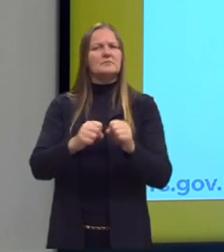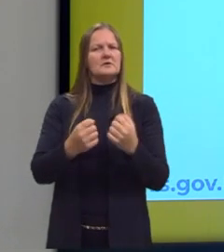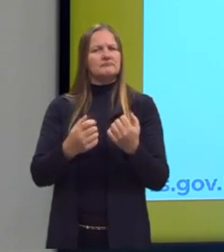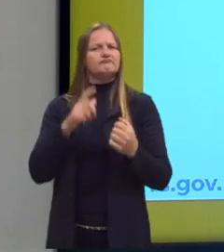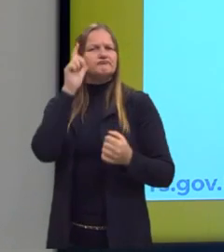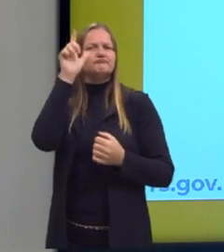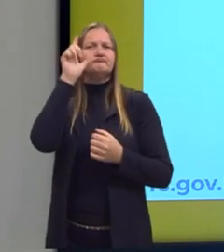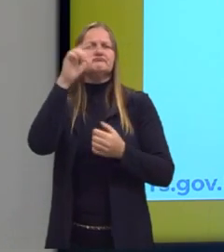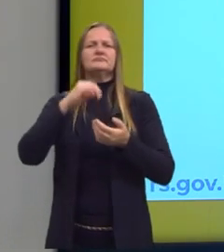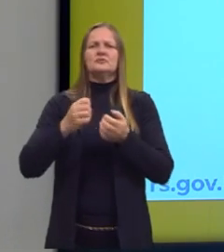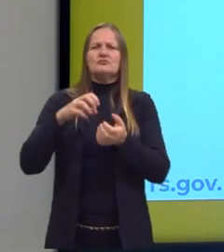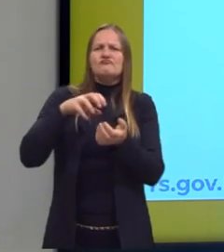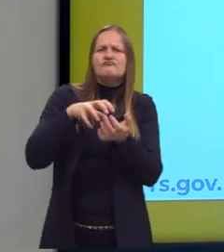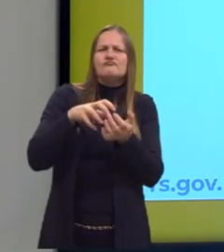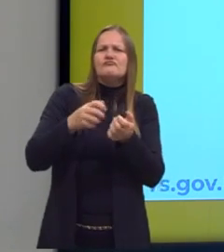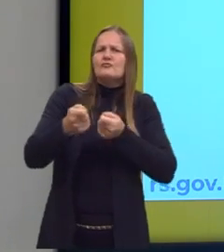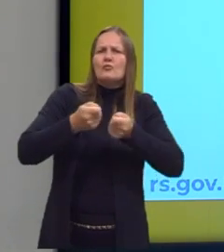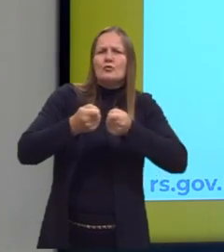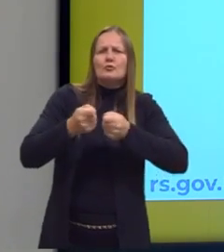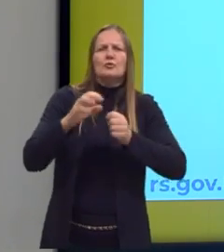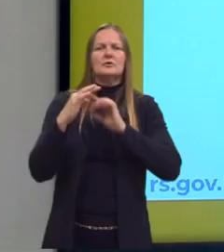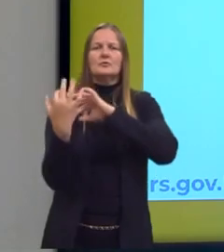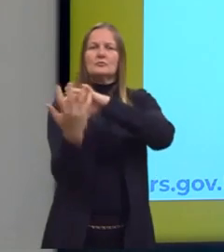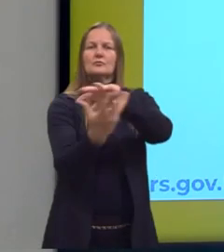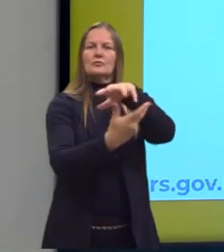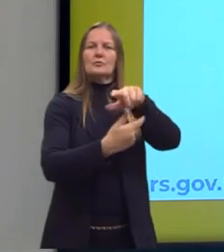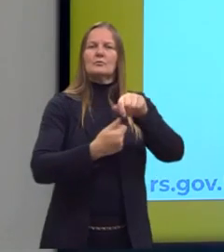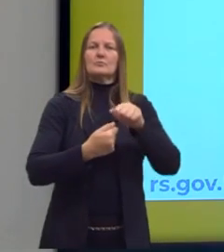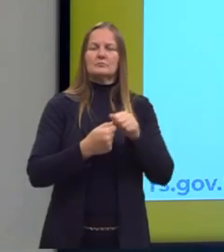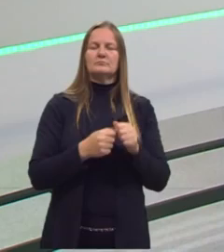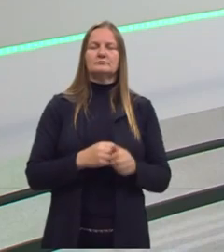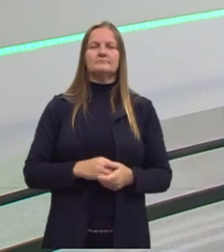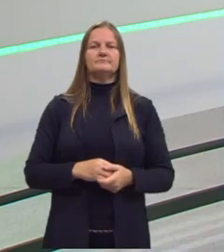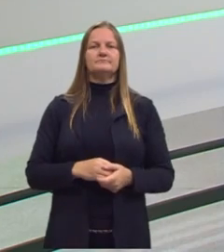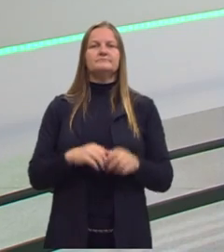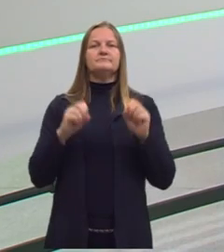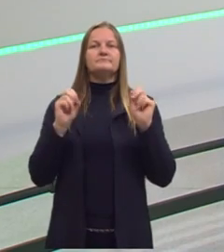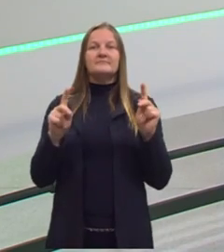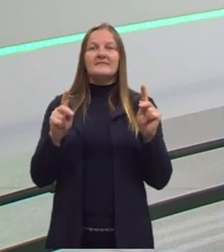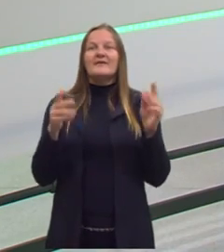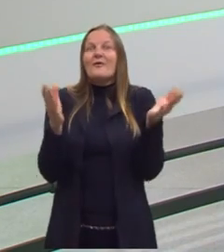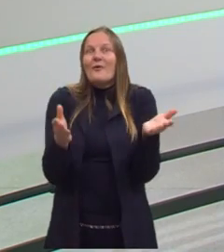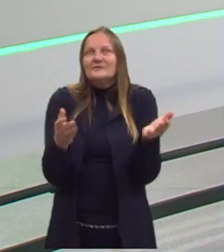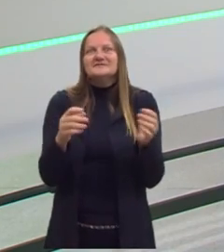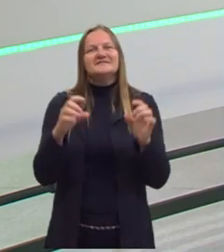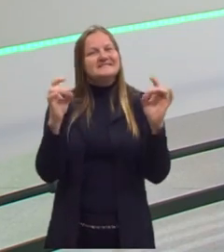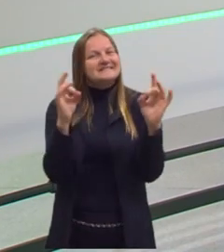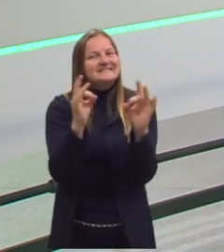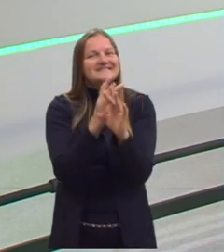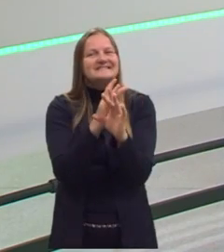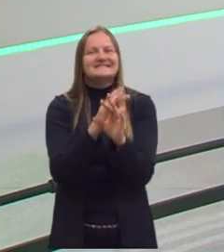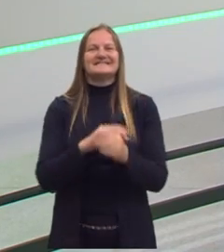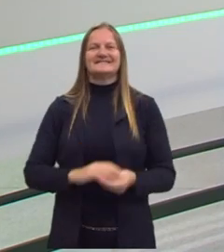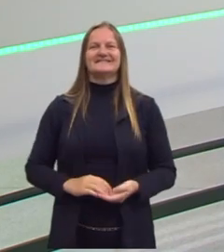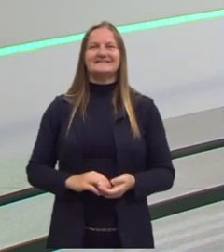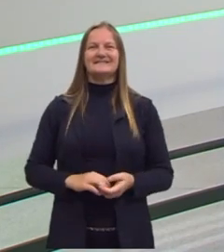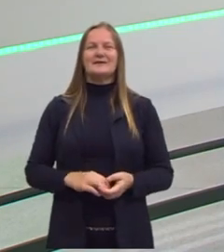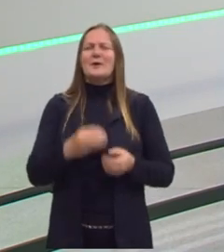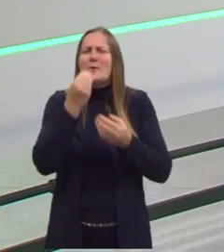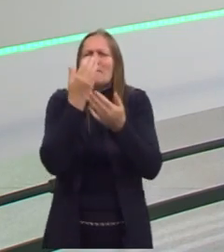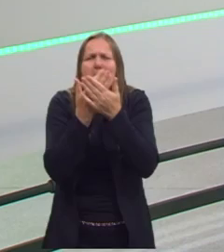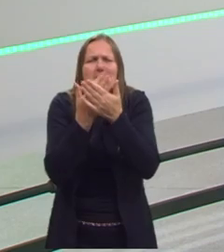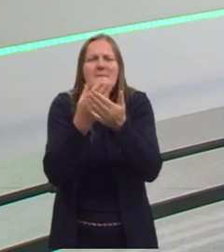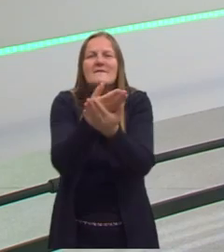conseguisse dominar a economia global. Então, pessoal, por hoje é isso. Bons